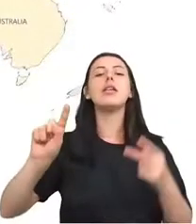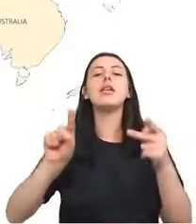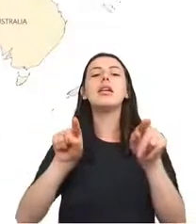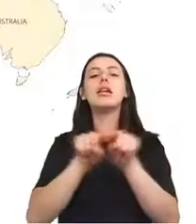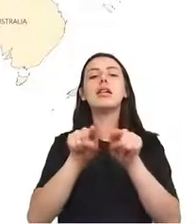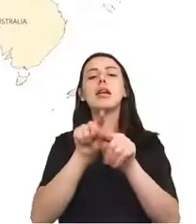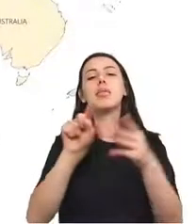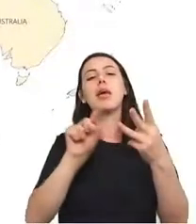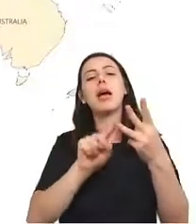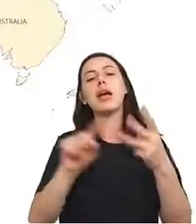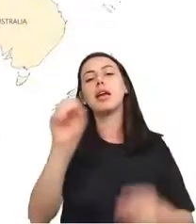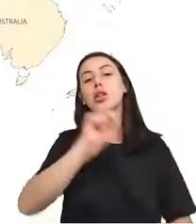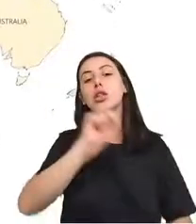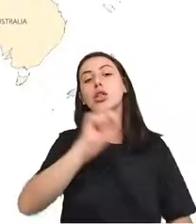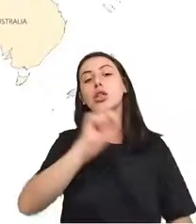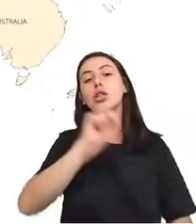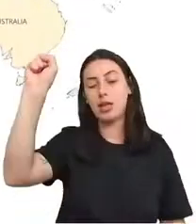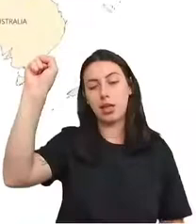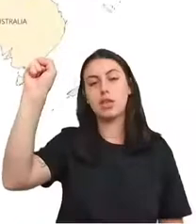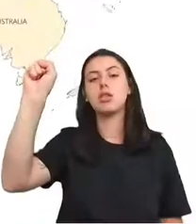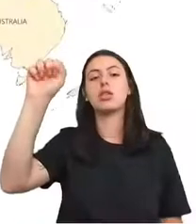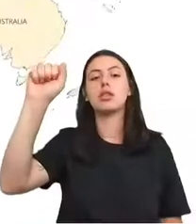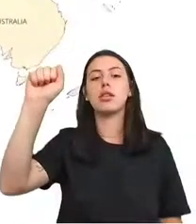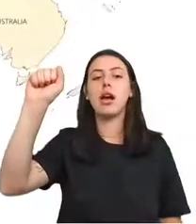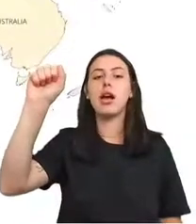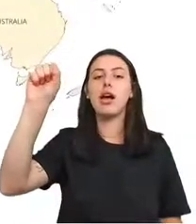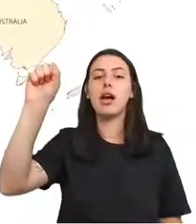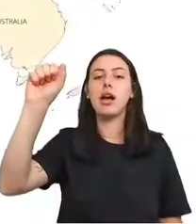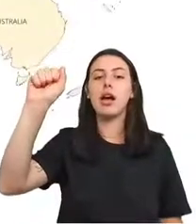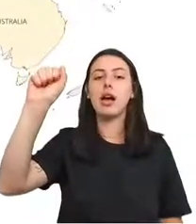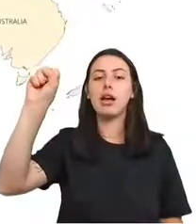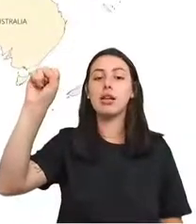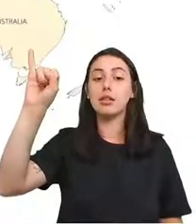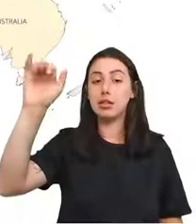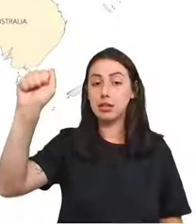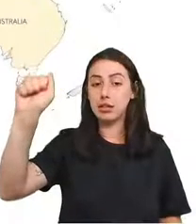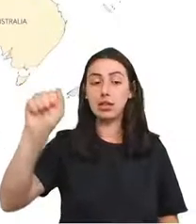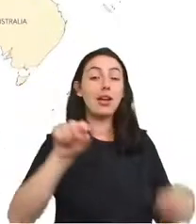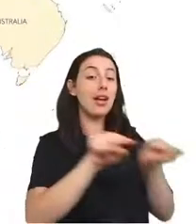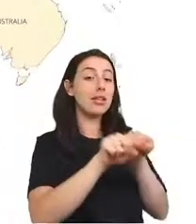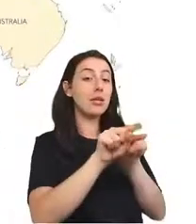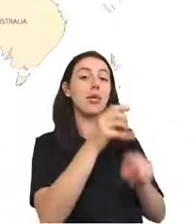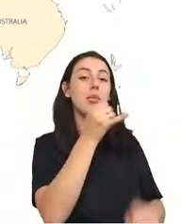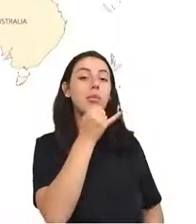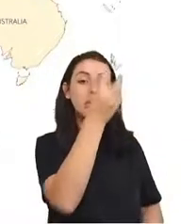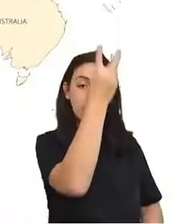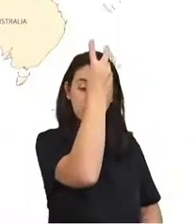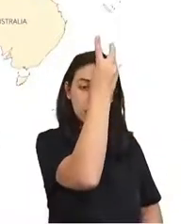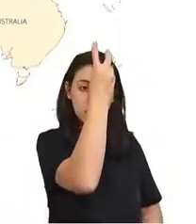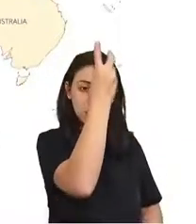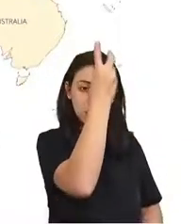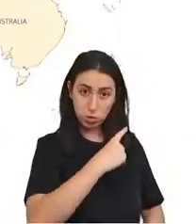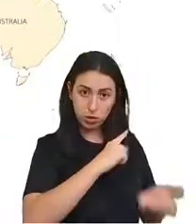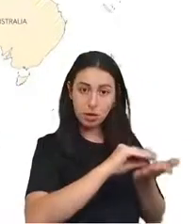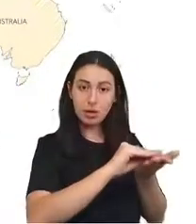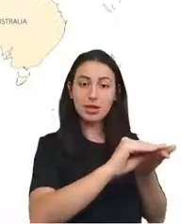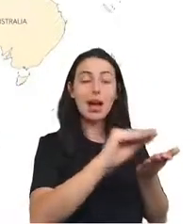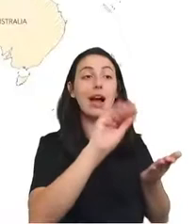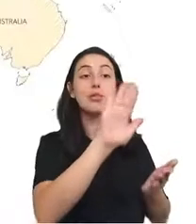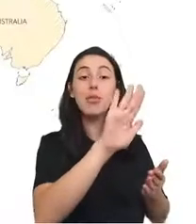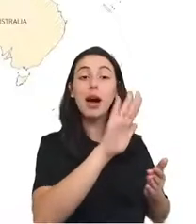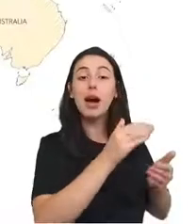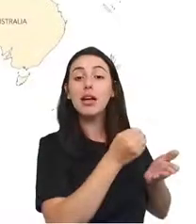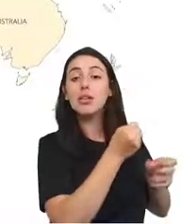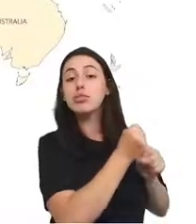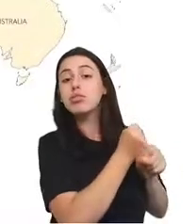como no Egito, por exemplo, eles só são publicados muitos anos após a ocorrência. Então, por conta disso, não